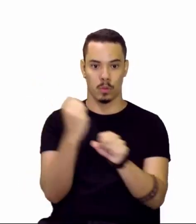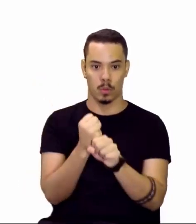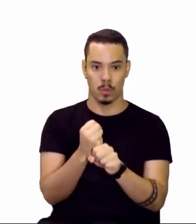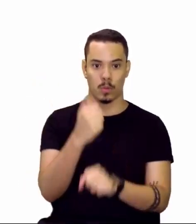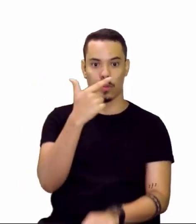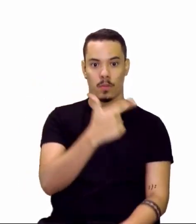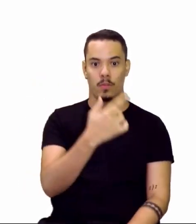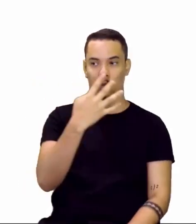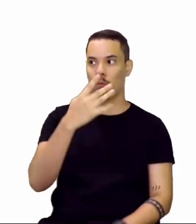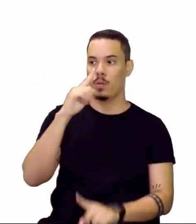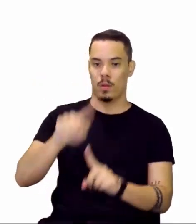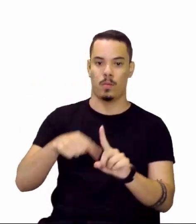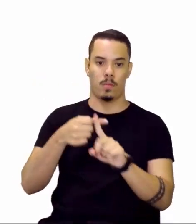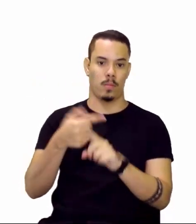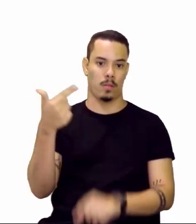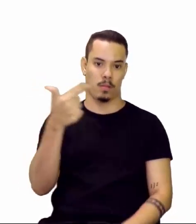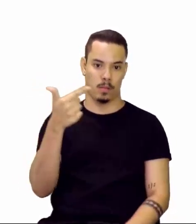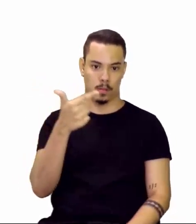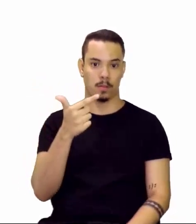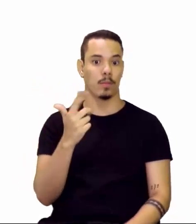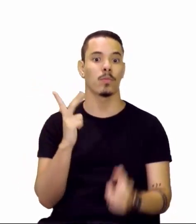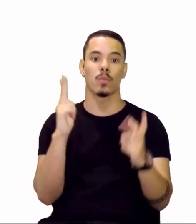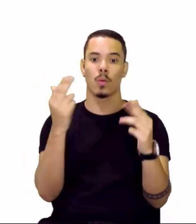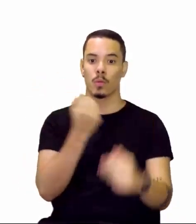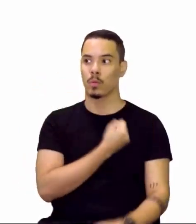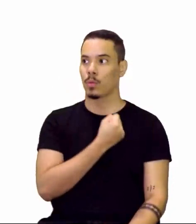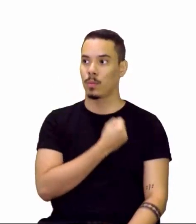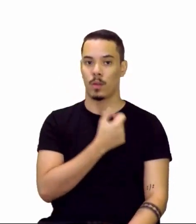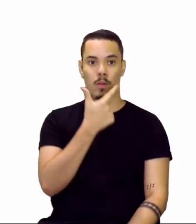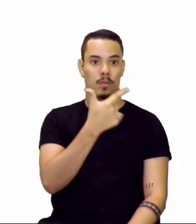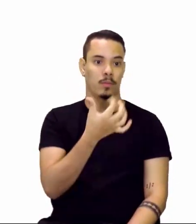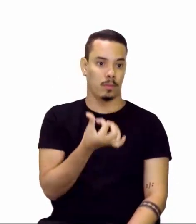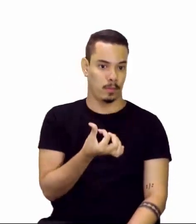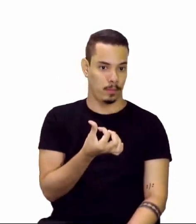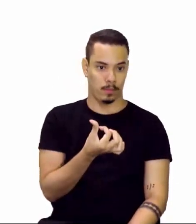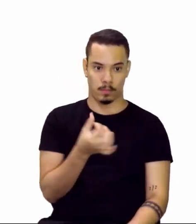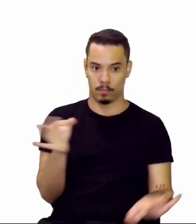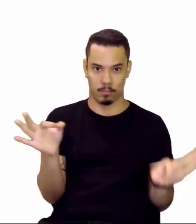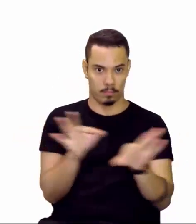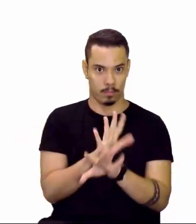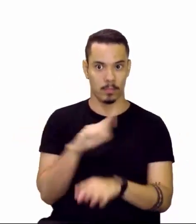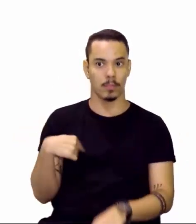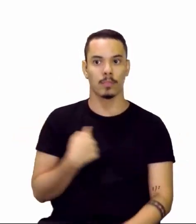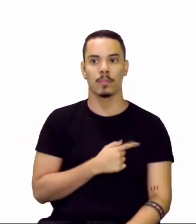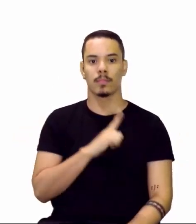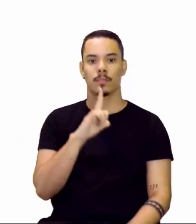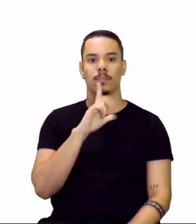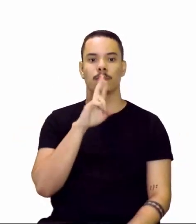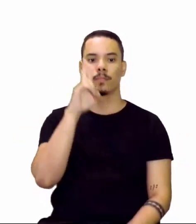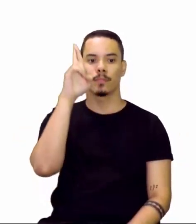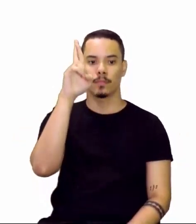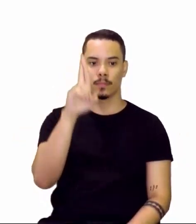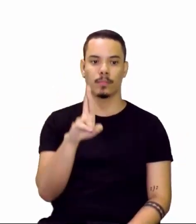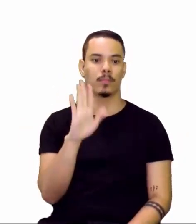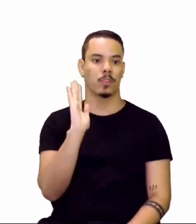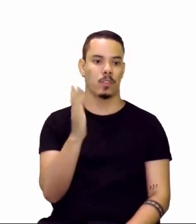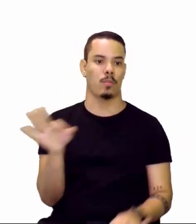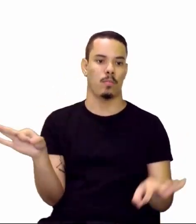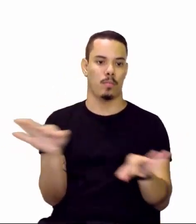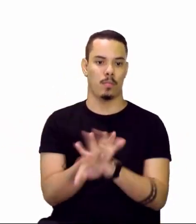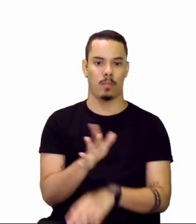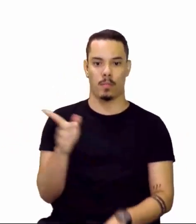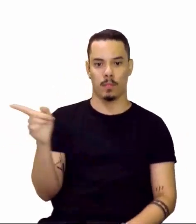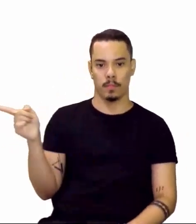mais 2, que deu o número atômico dele 26. E aí, gente tem a representação aqui